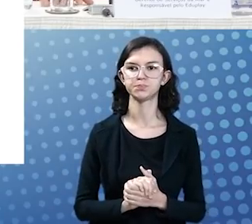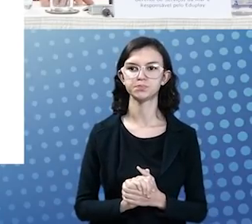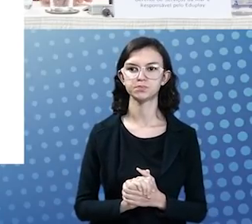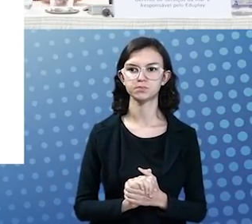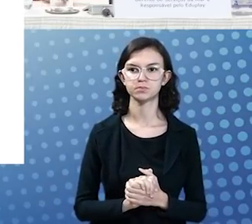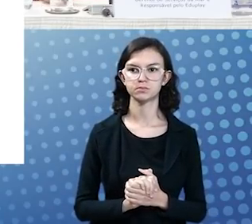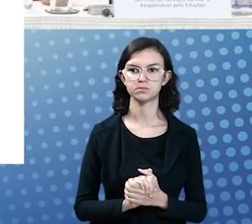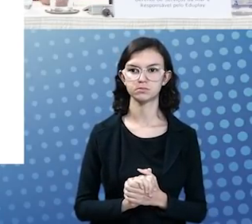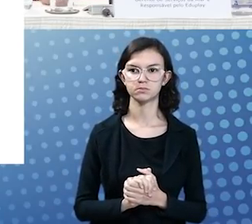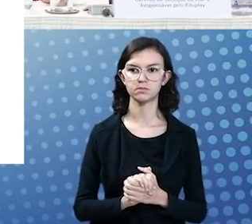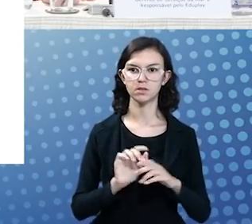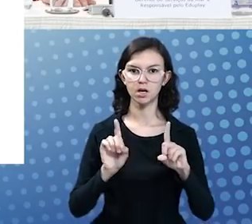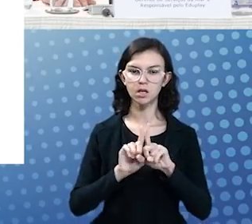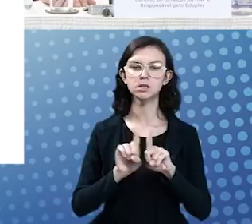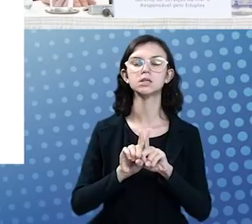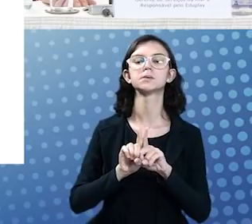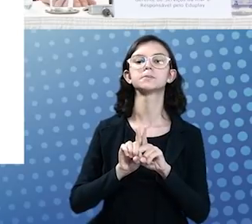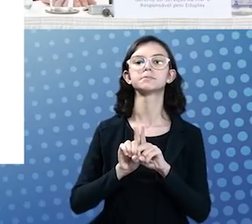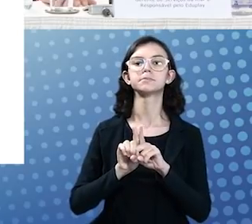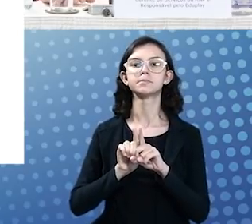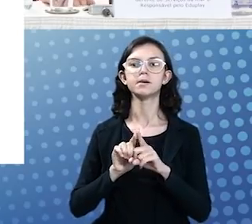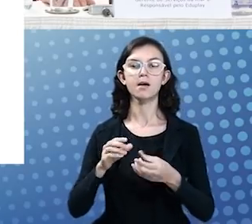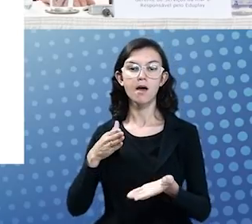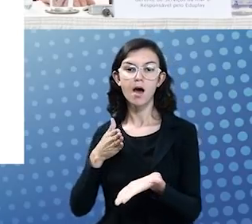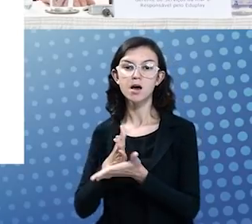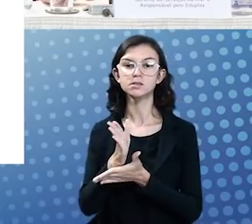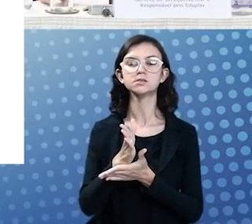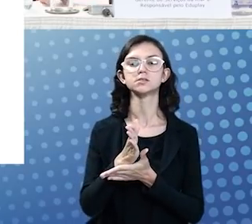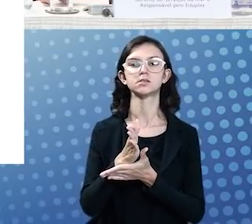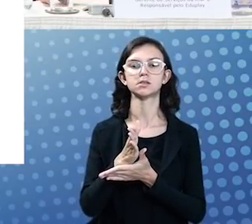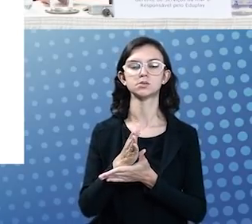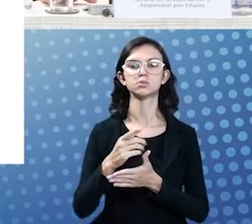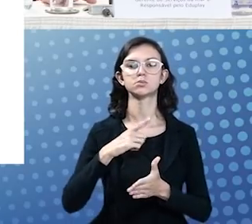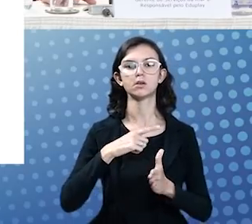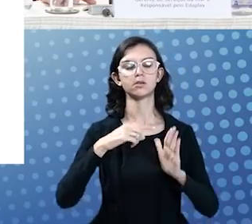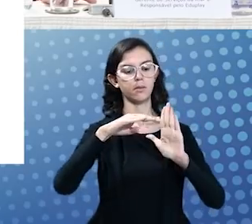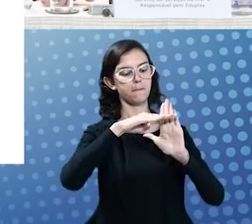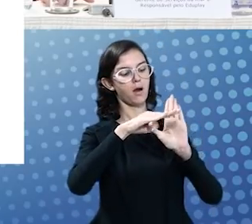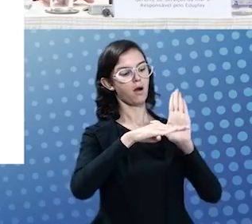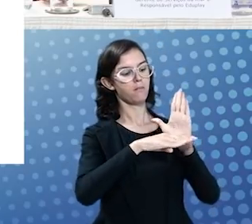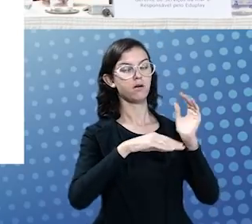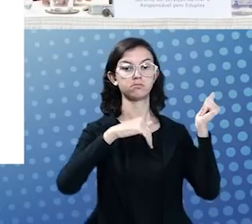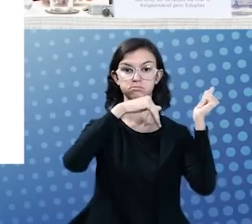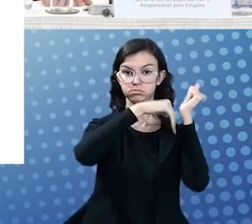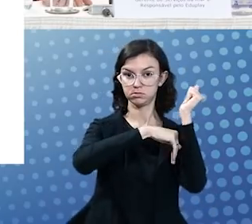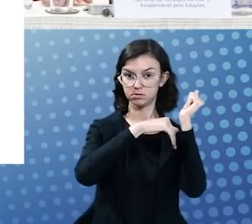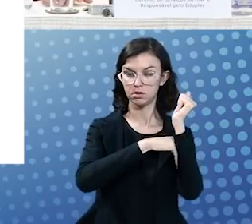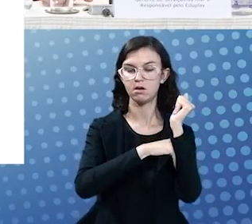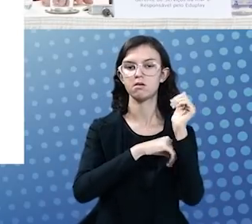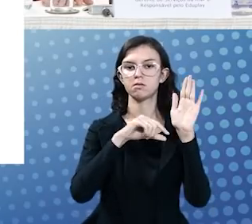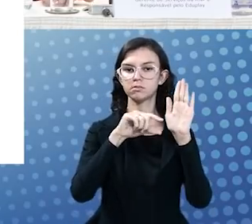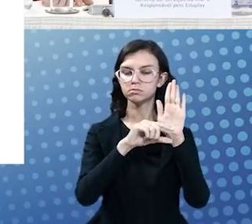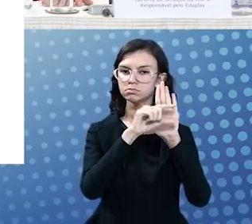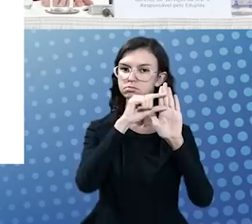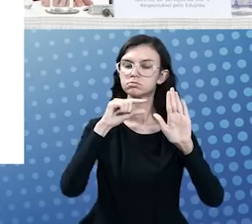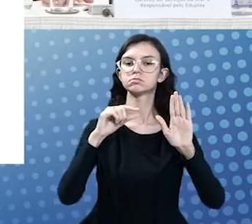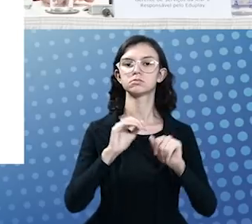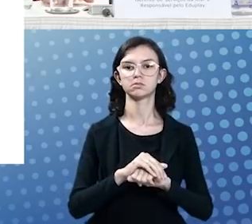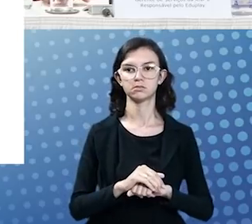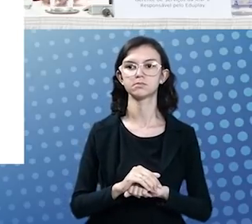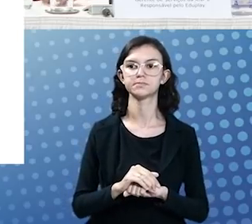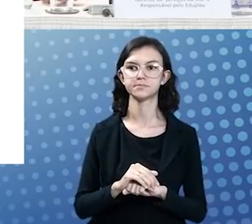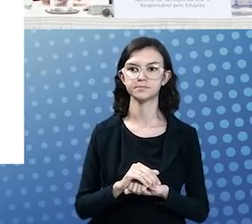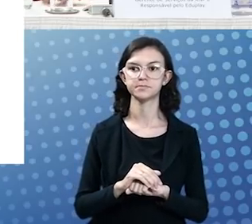ambiente de aprendizagem que ele já utiliza na instituição. E o acesso autenticado via federação, via café.